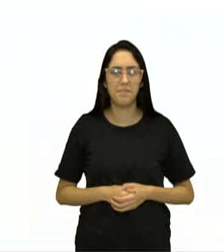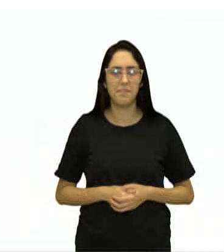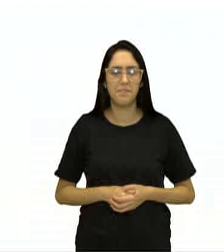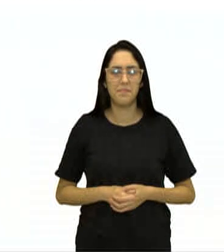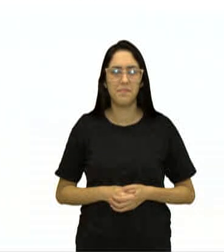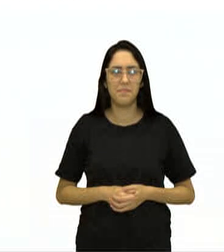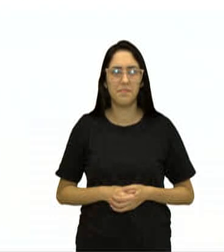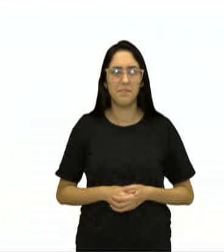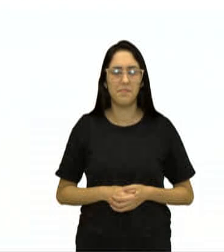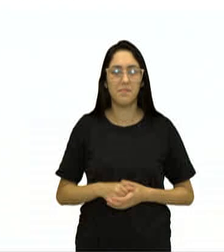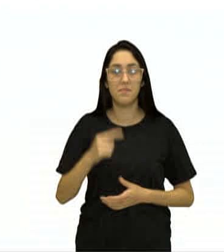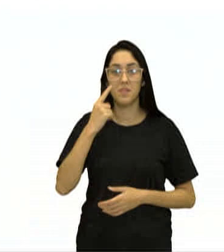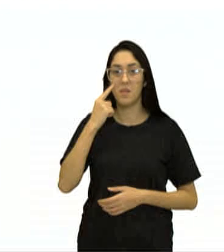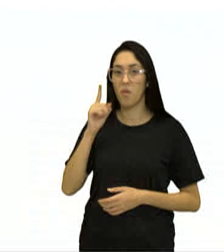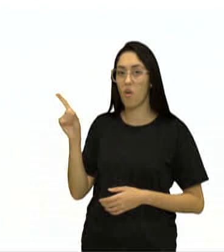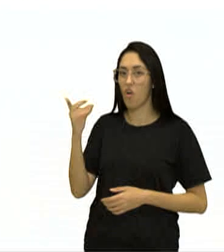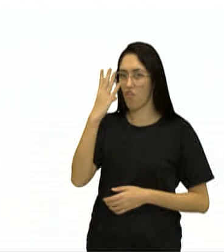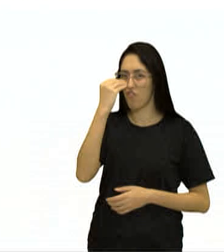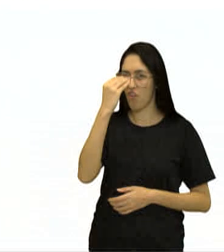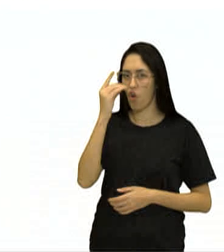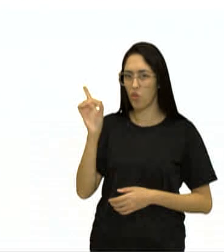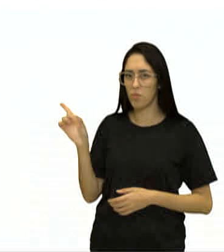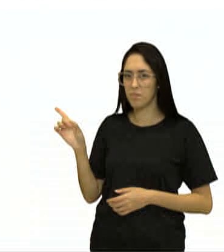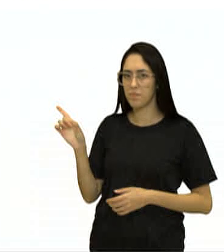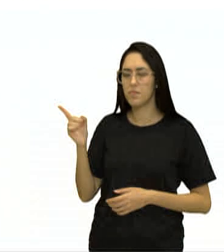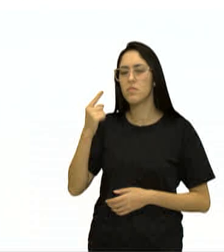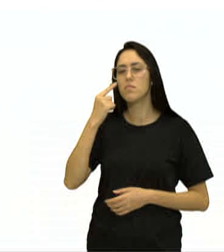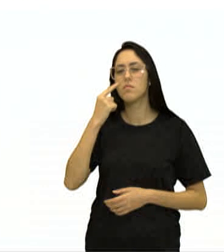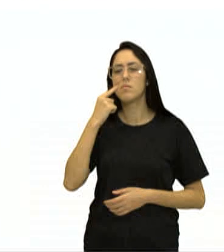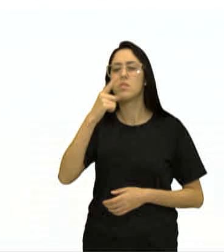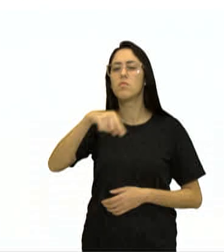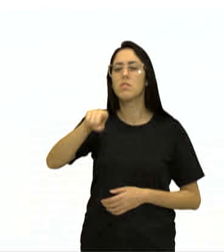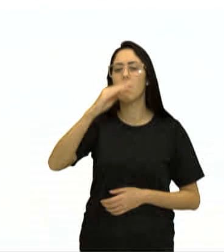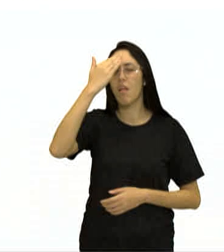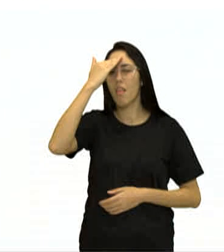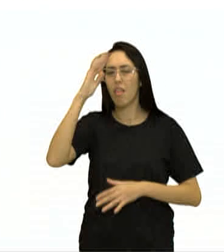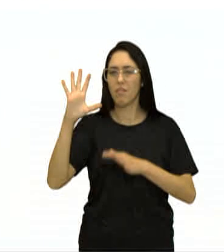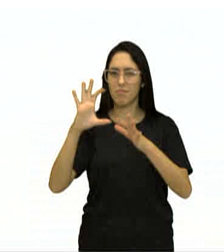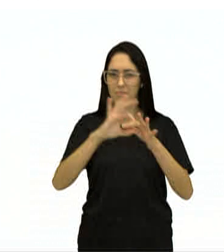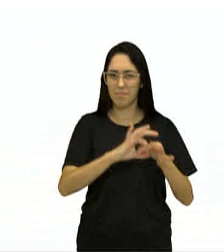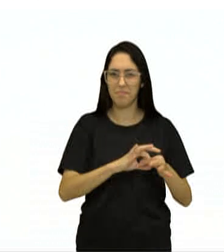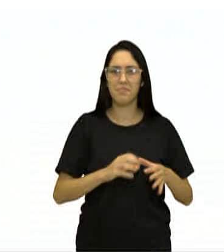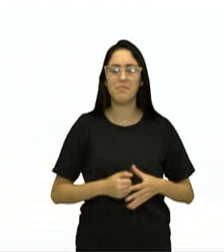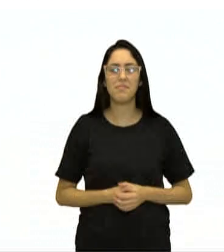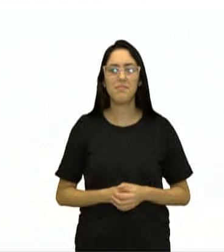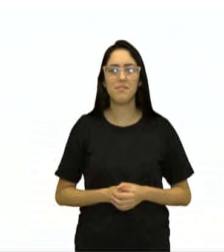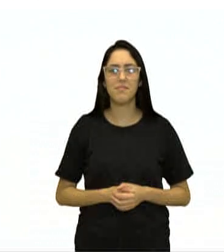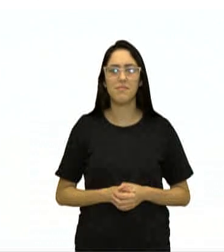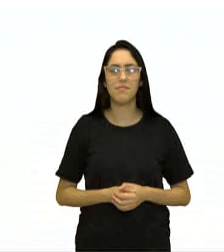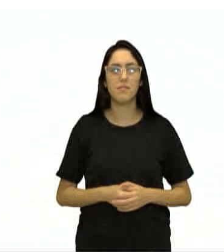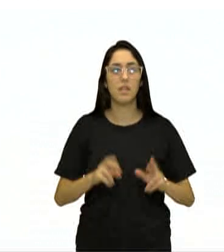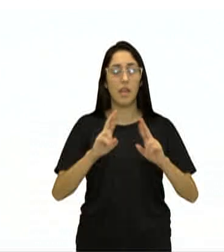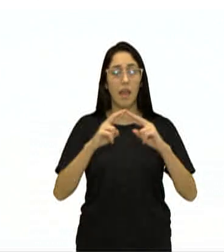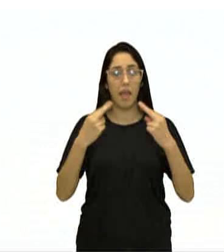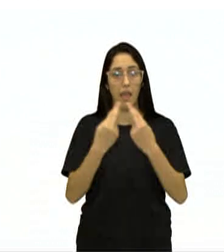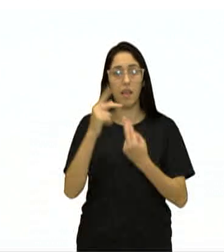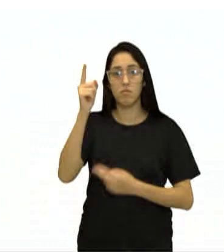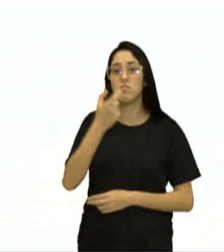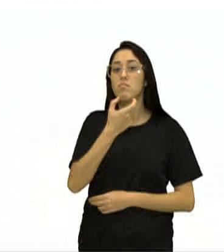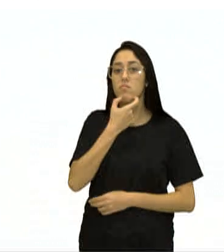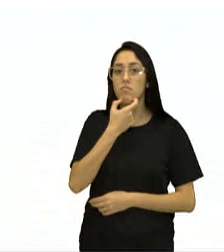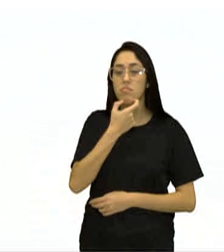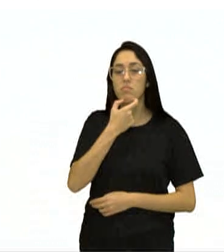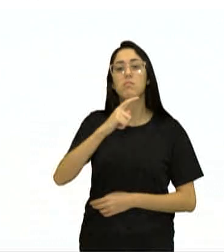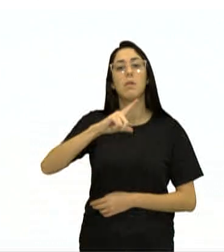Então, olha, fotinho ali. Vamos ver se faz a relação. Reino sob a Inglaterra, habitado por um